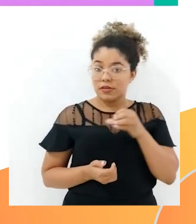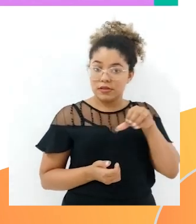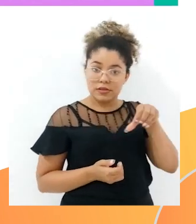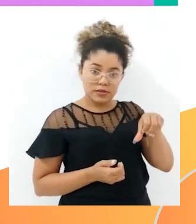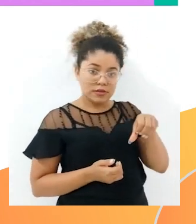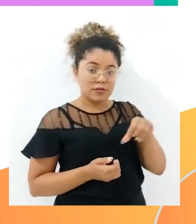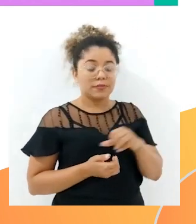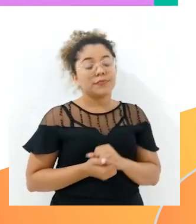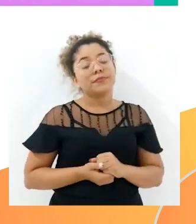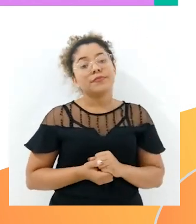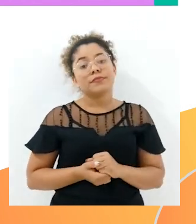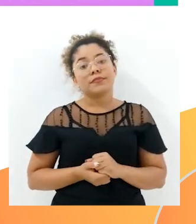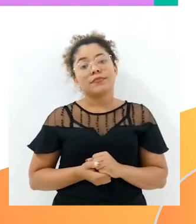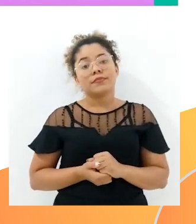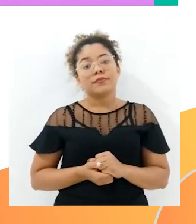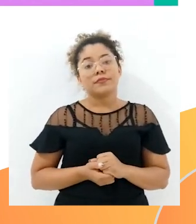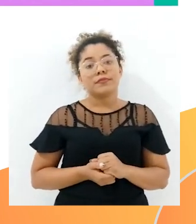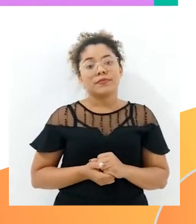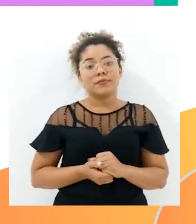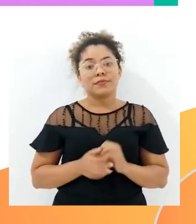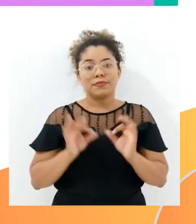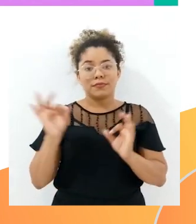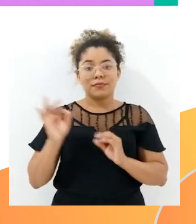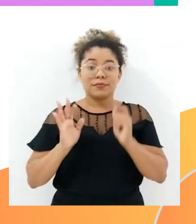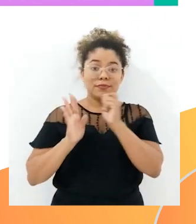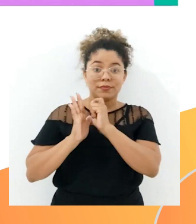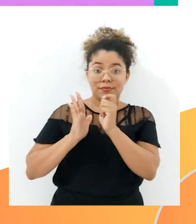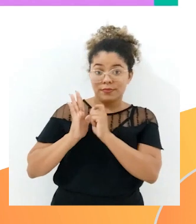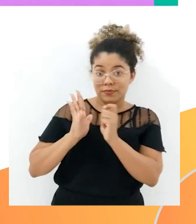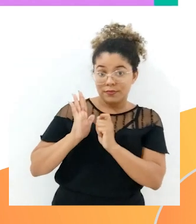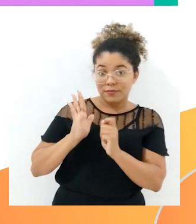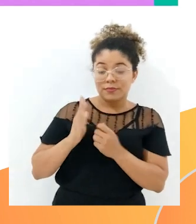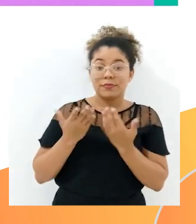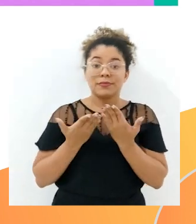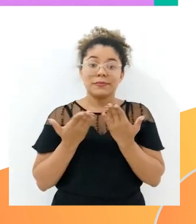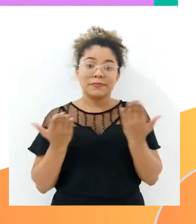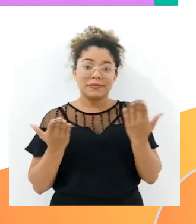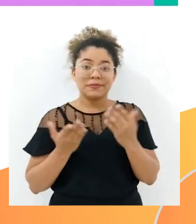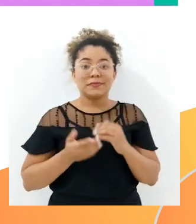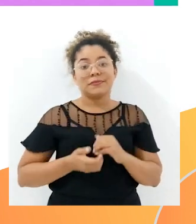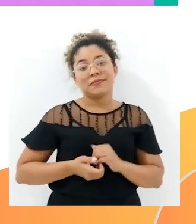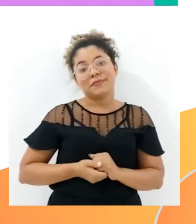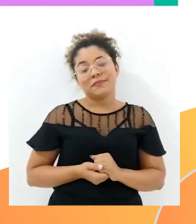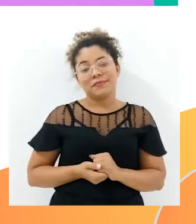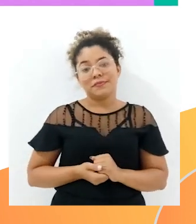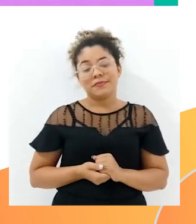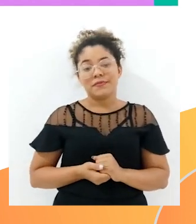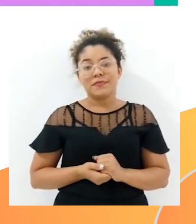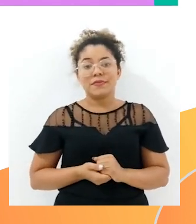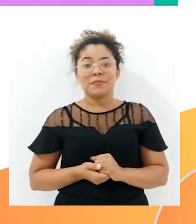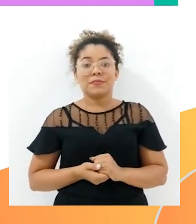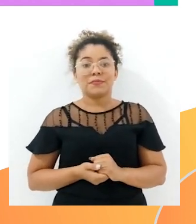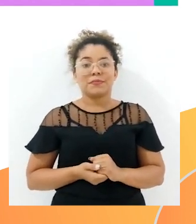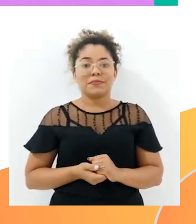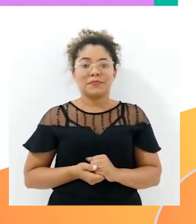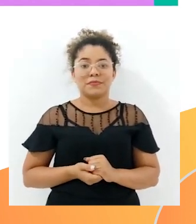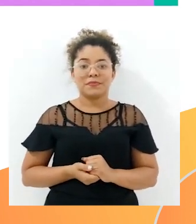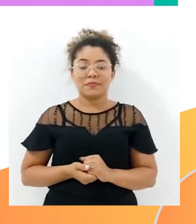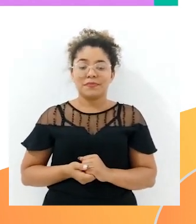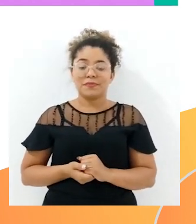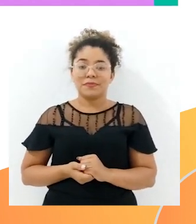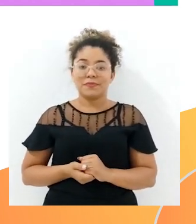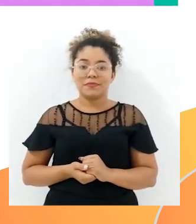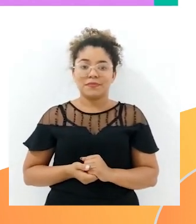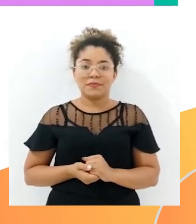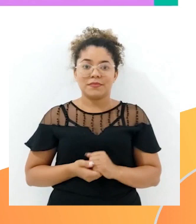pegar aqui o 9 na unidade, o 4 na dezena, o 6 na centena, e